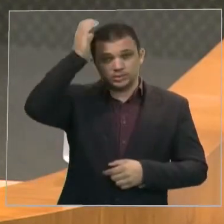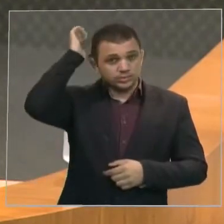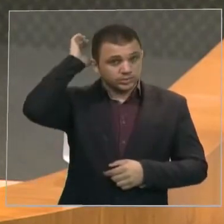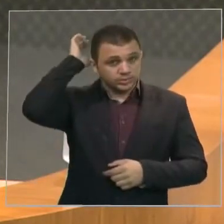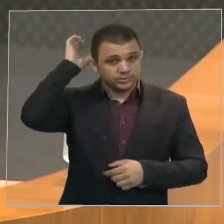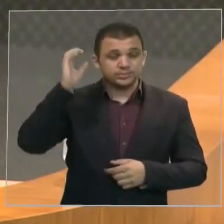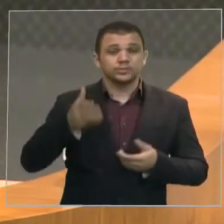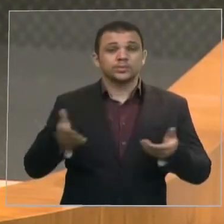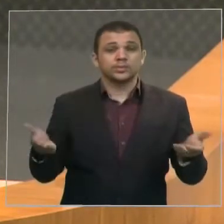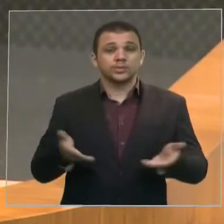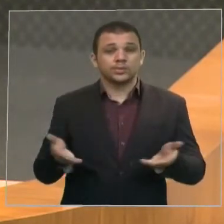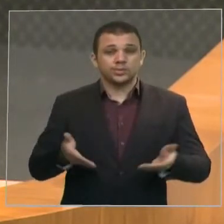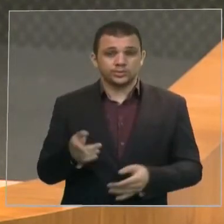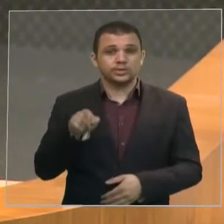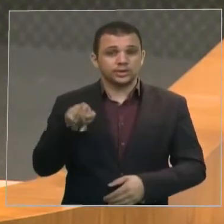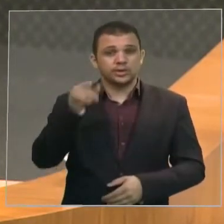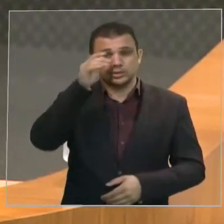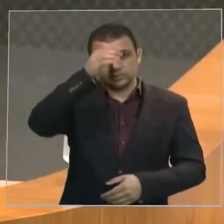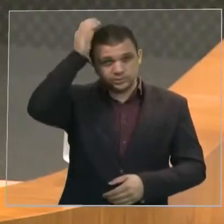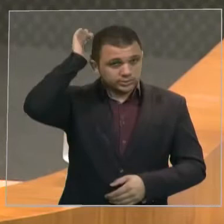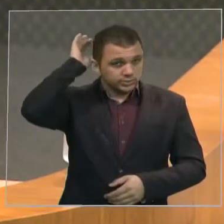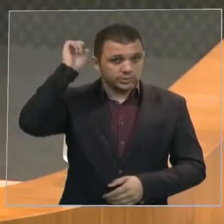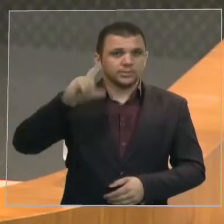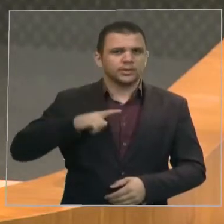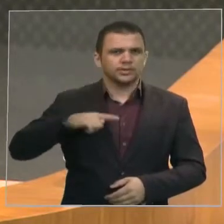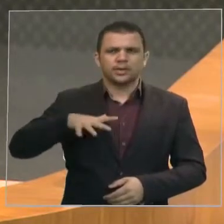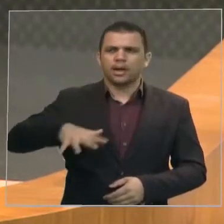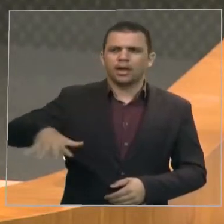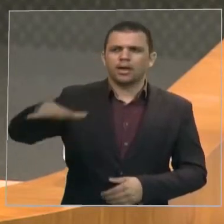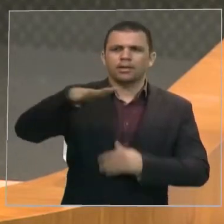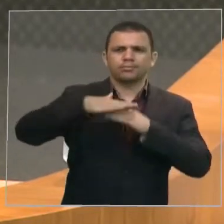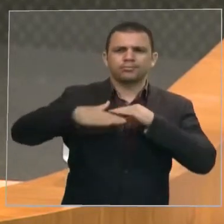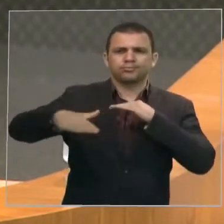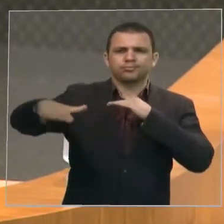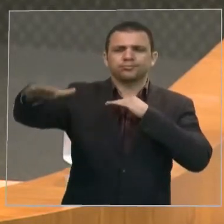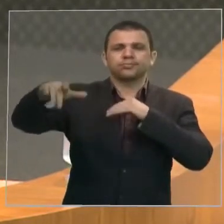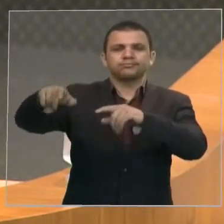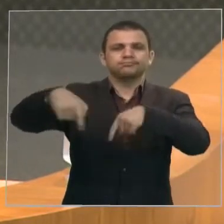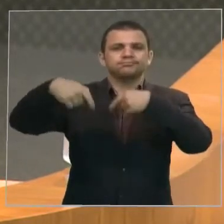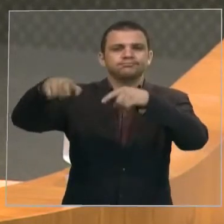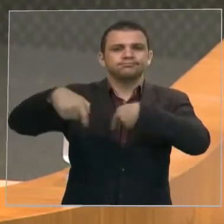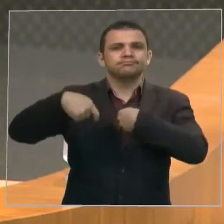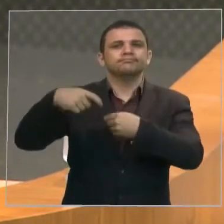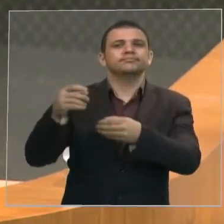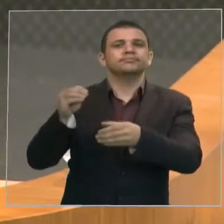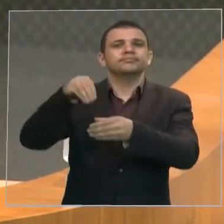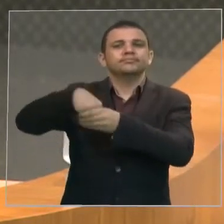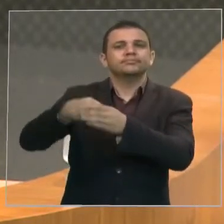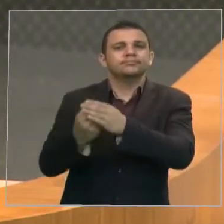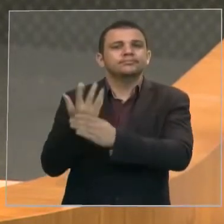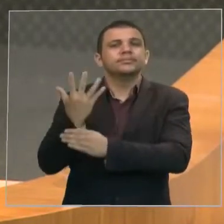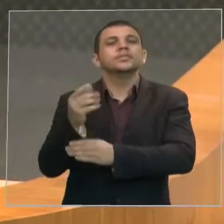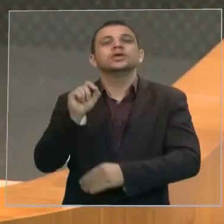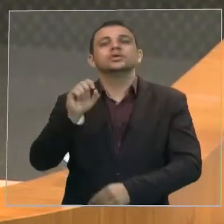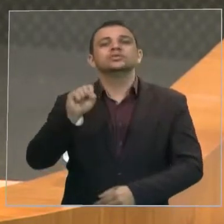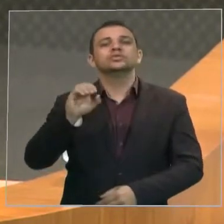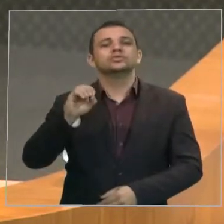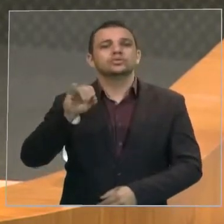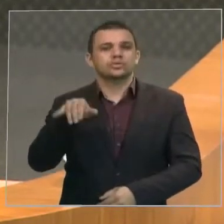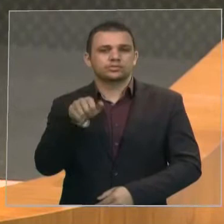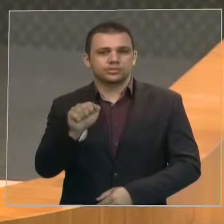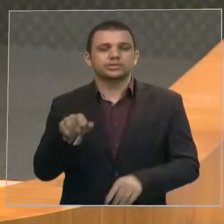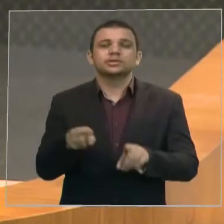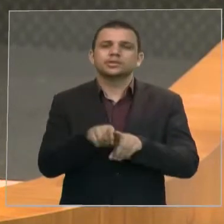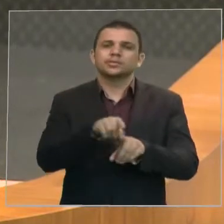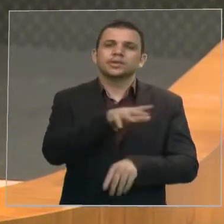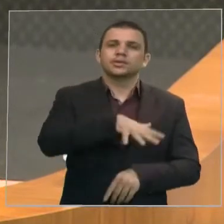tem grandes áreas de plantação de soja, como também na região de Açailândia, ou seja, é